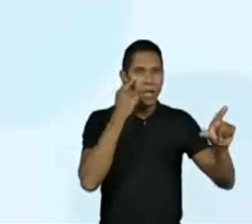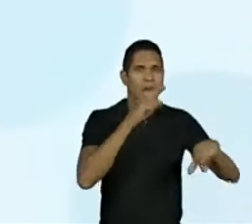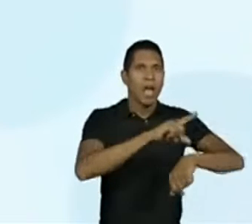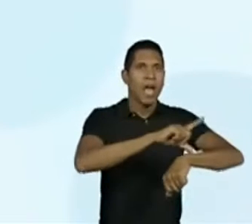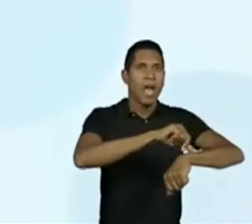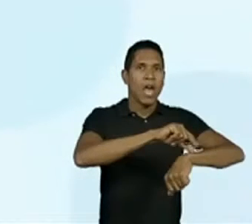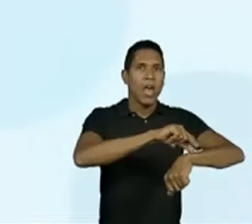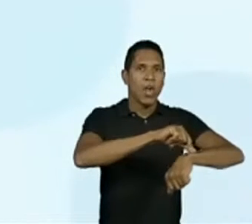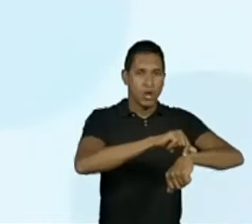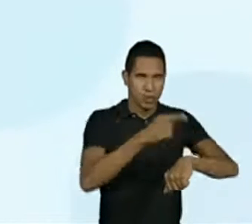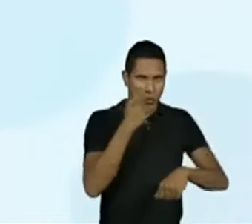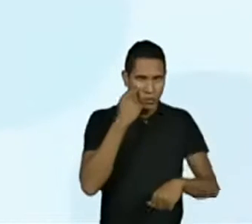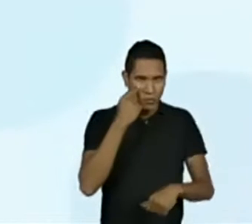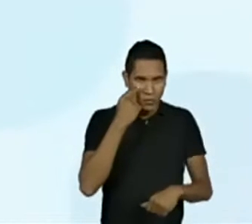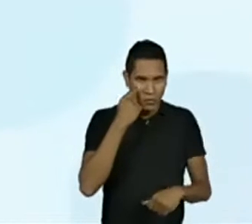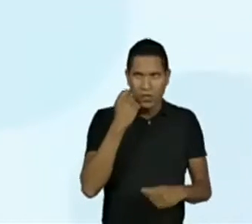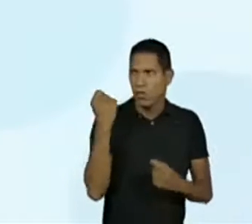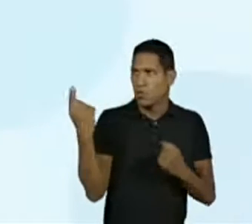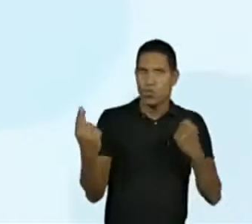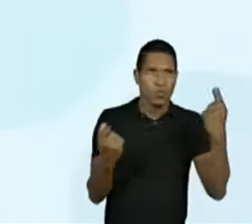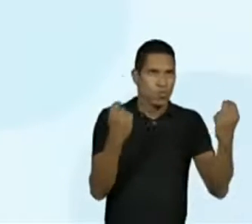Observe aí o relógio.